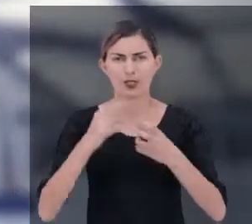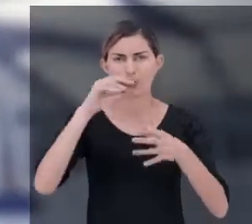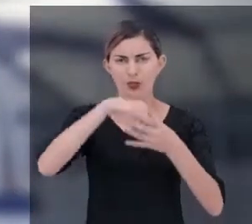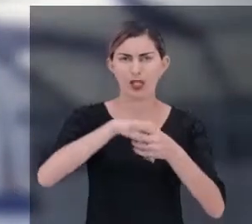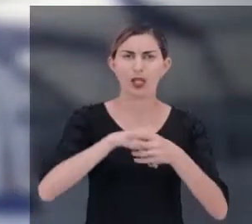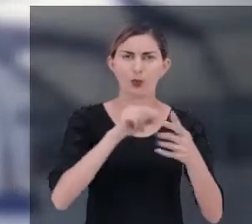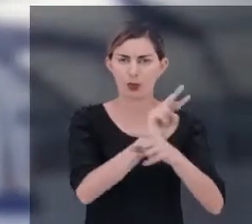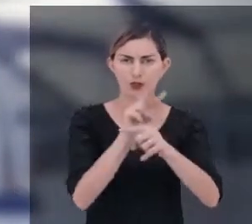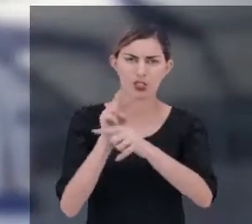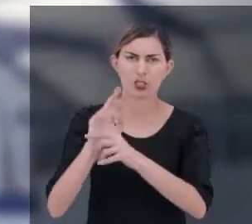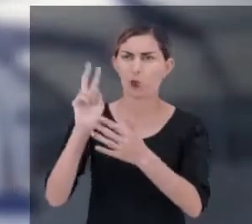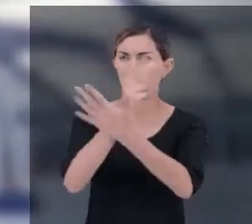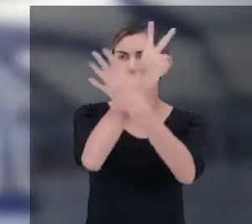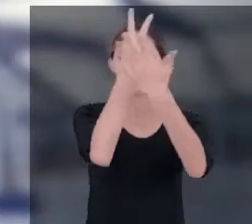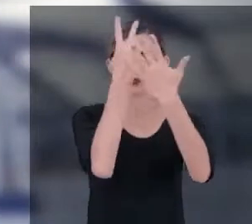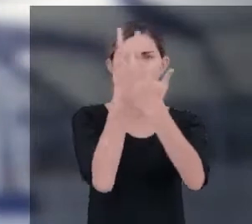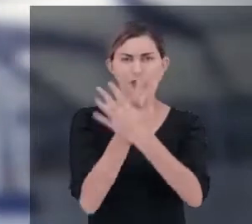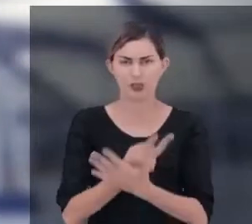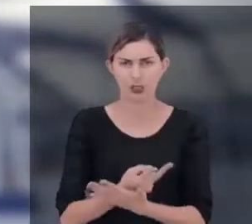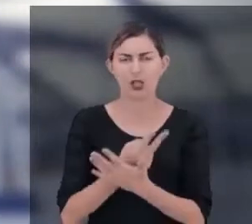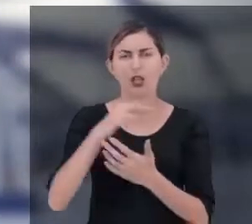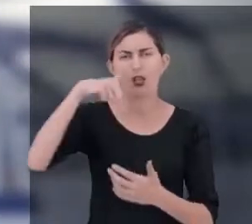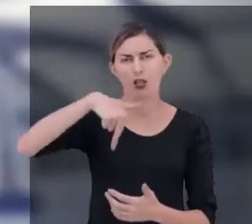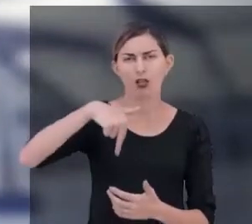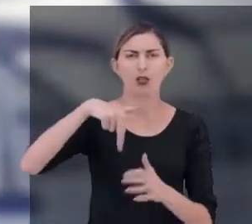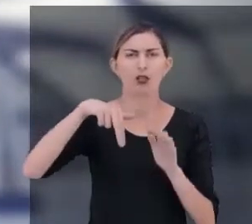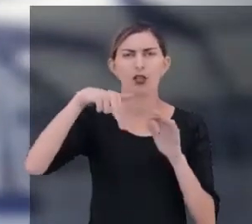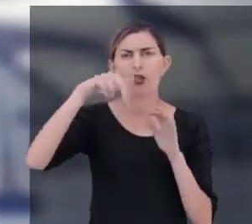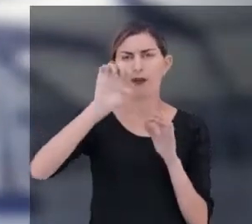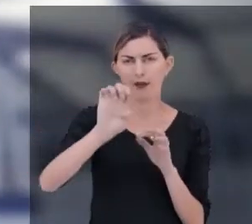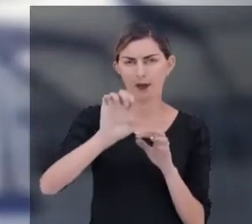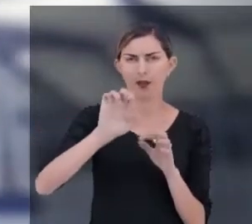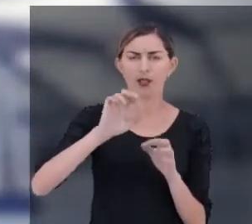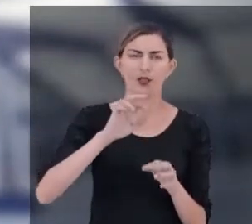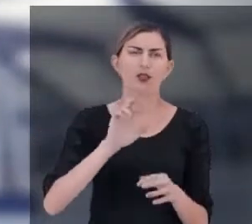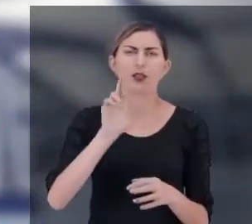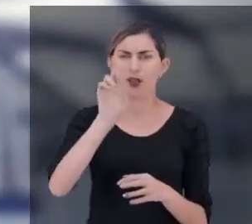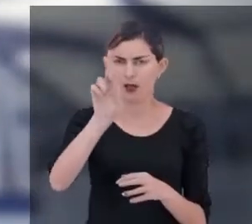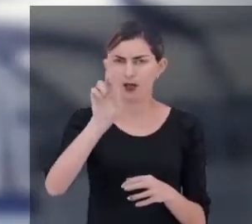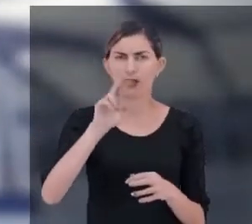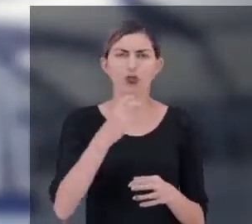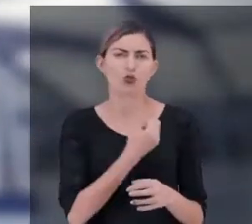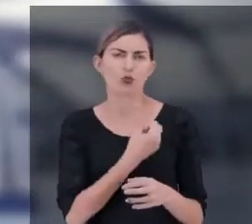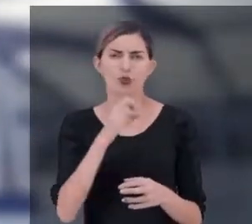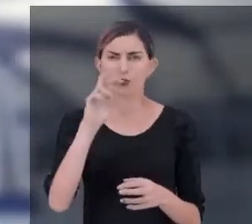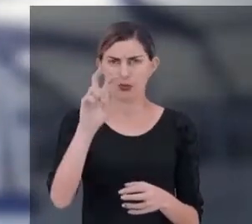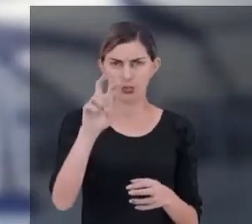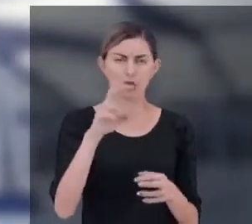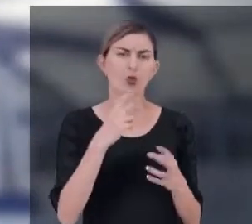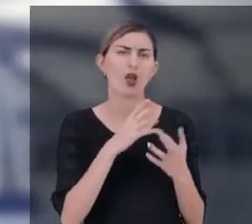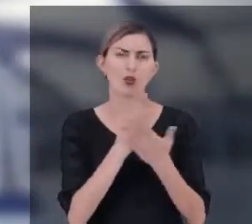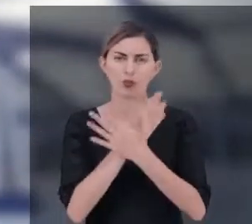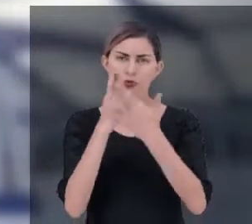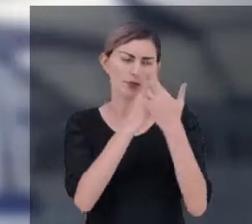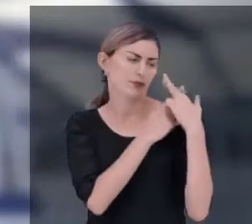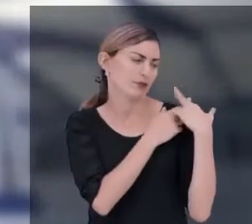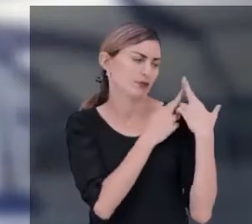de Prevenção de Acidentes, que está disposta na NR nº 5, ela trata de algumas